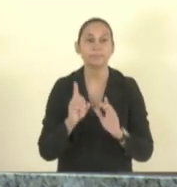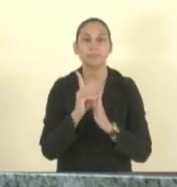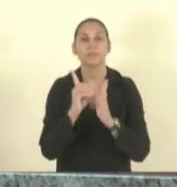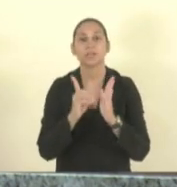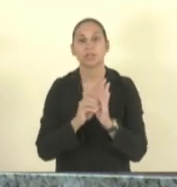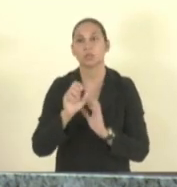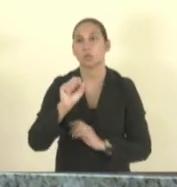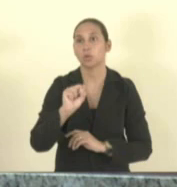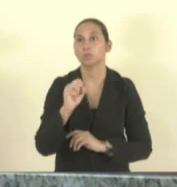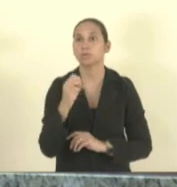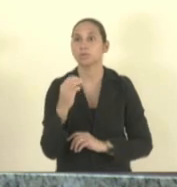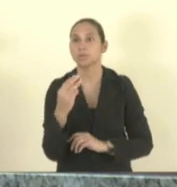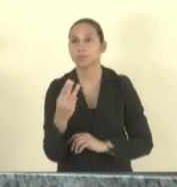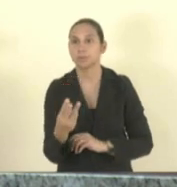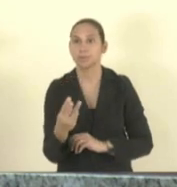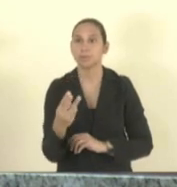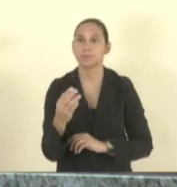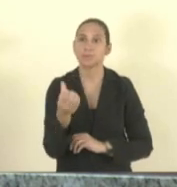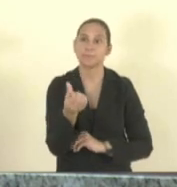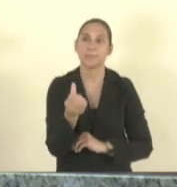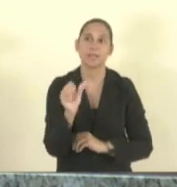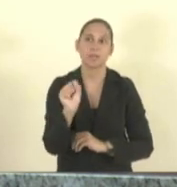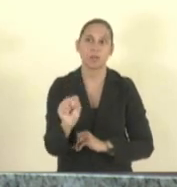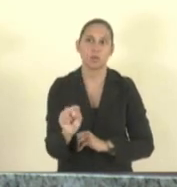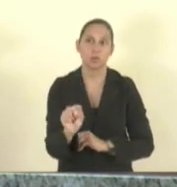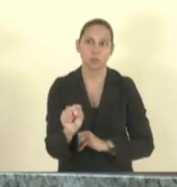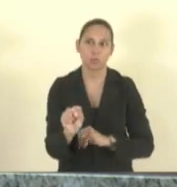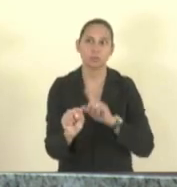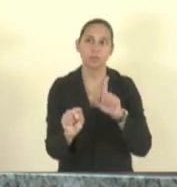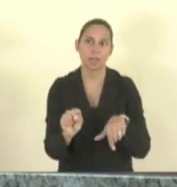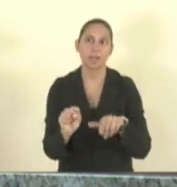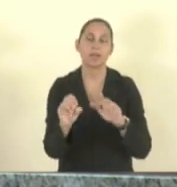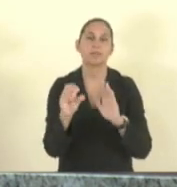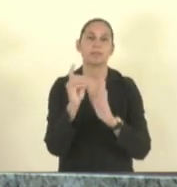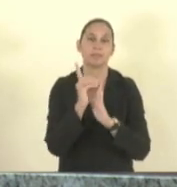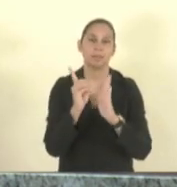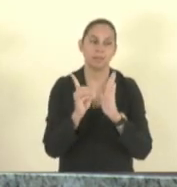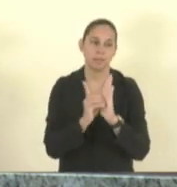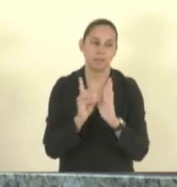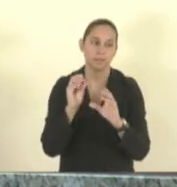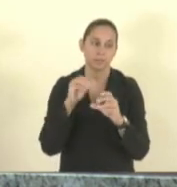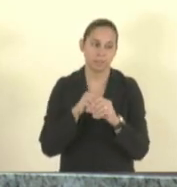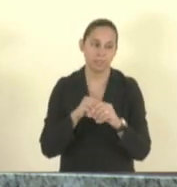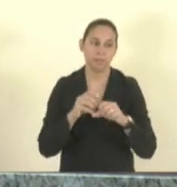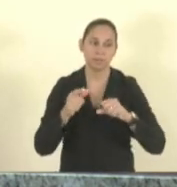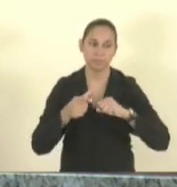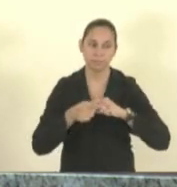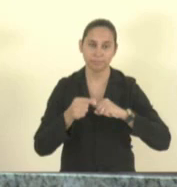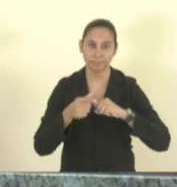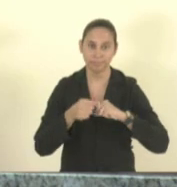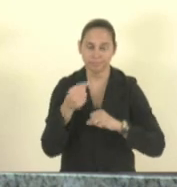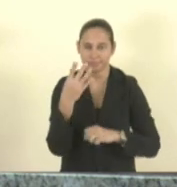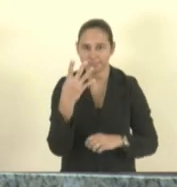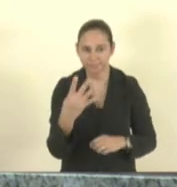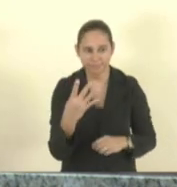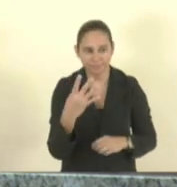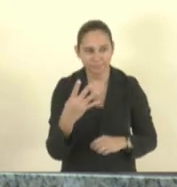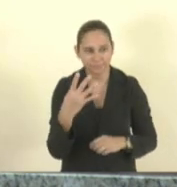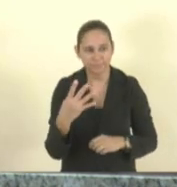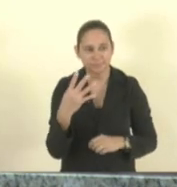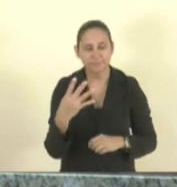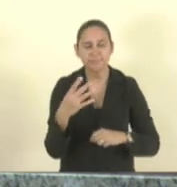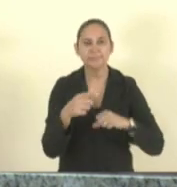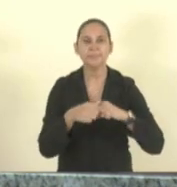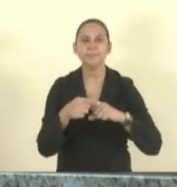8368 2014 ele estabelece no artigo 4 artigo 4